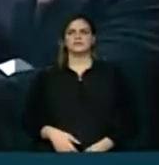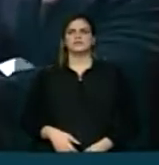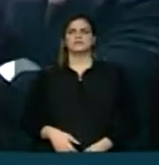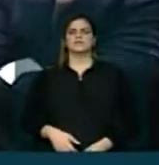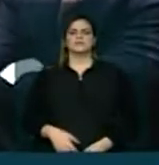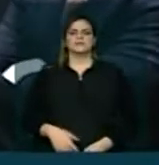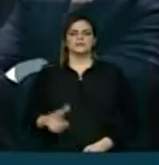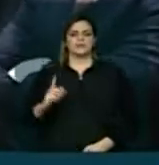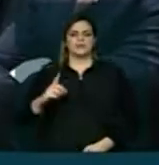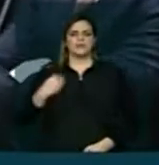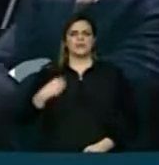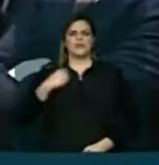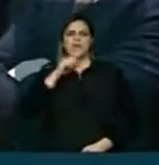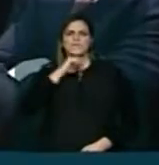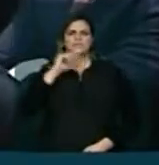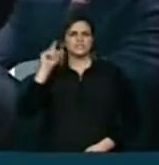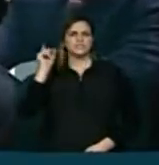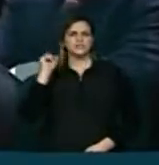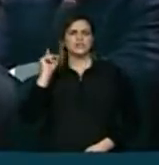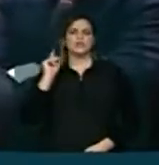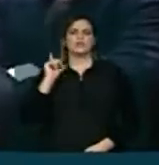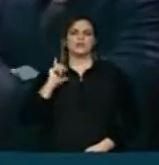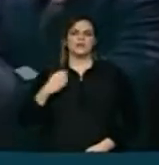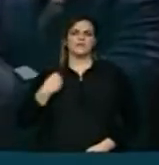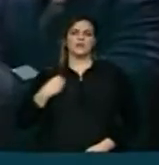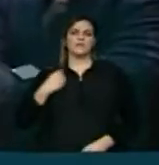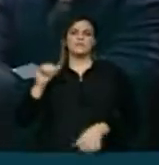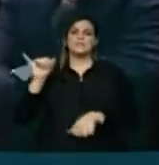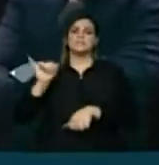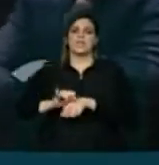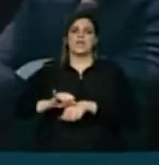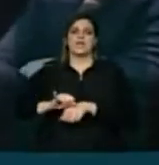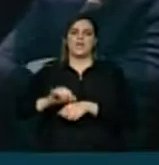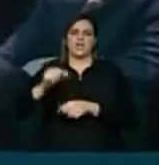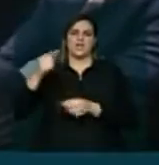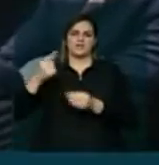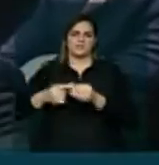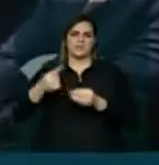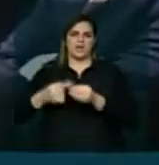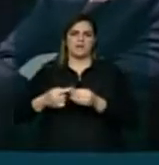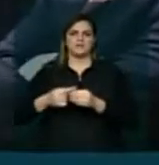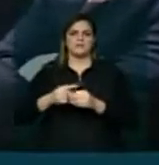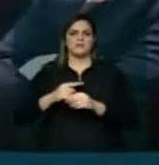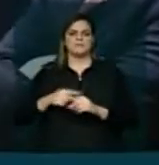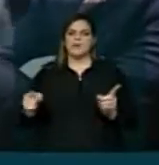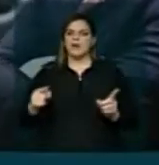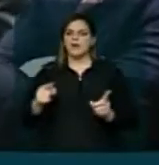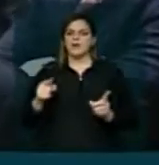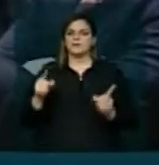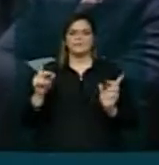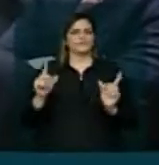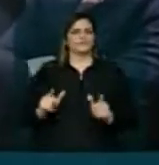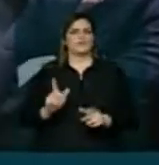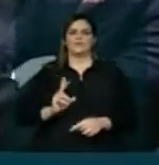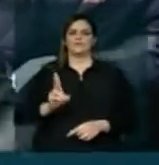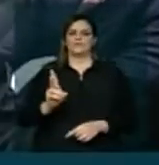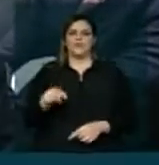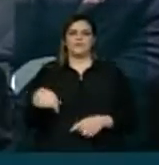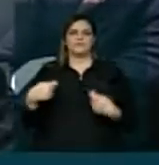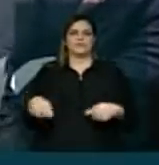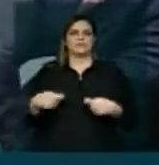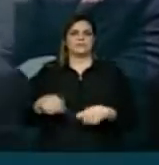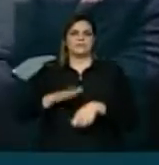o porto do Rodway, está situado no centro da cidade de Manaus e não tem mais a mínima condição para